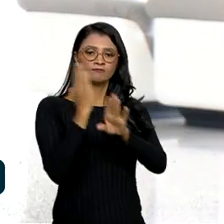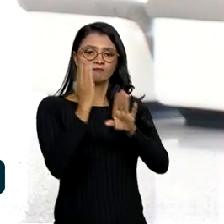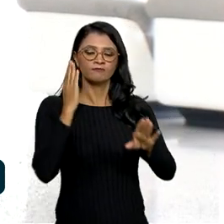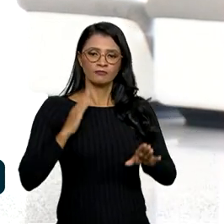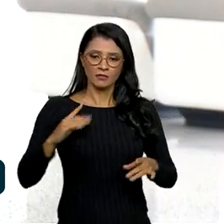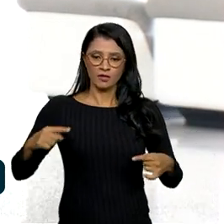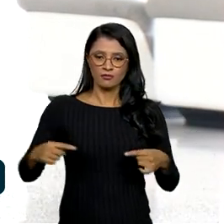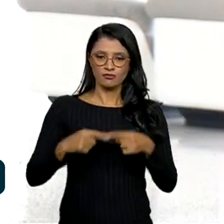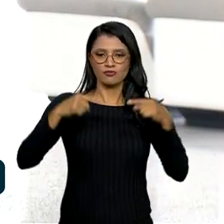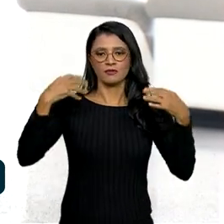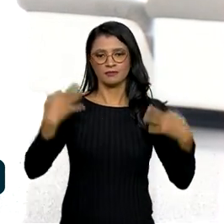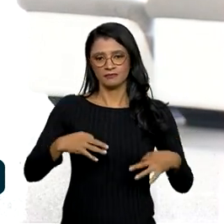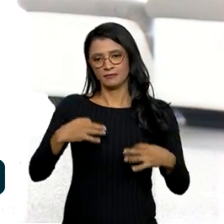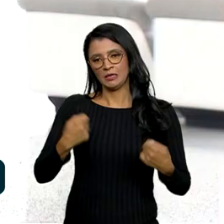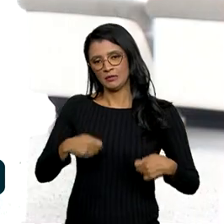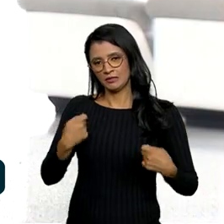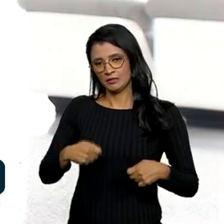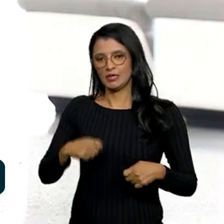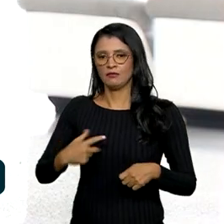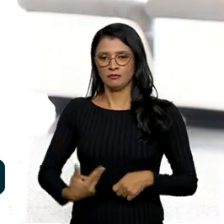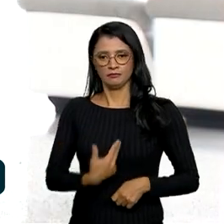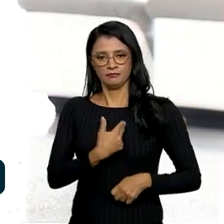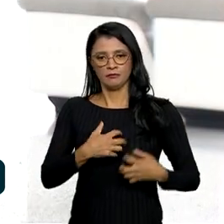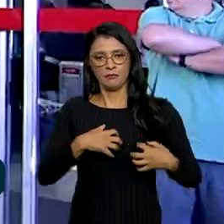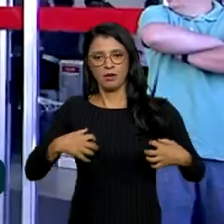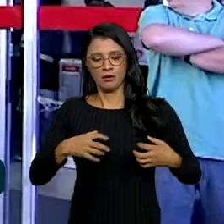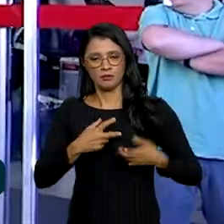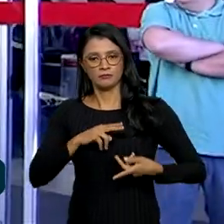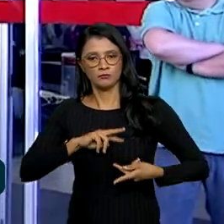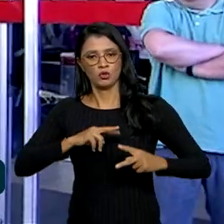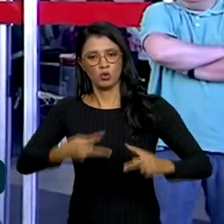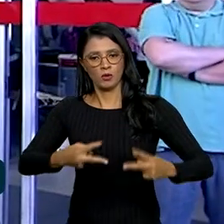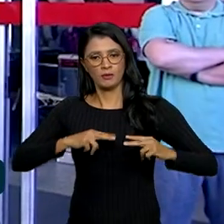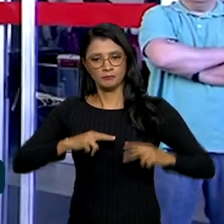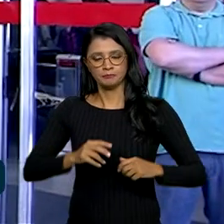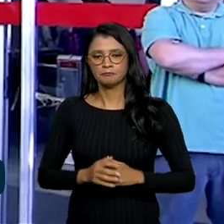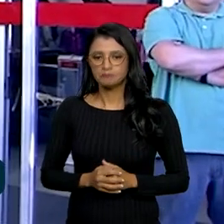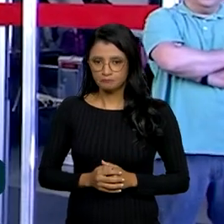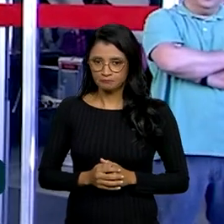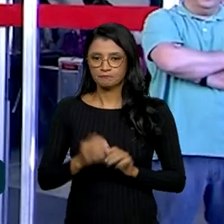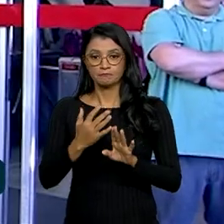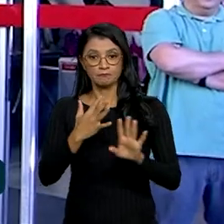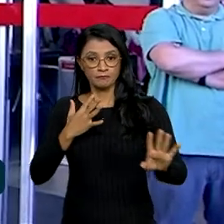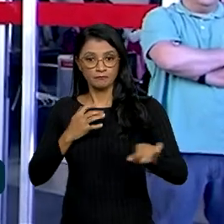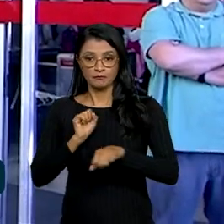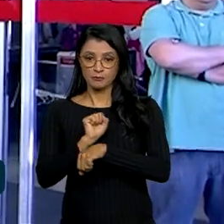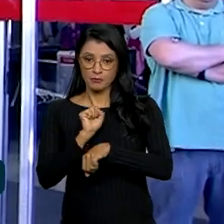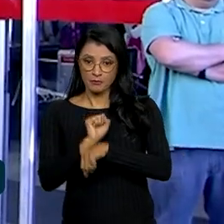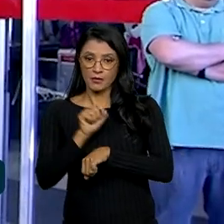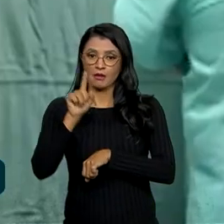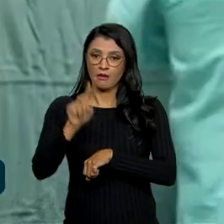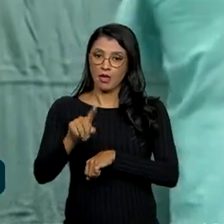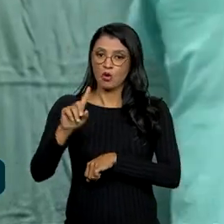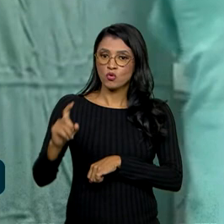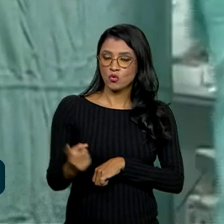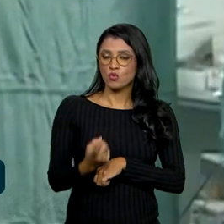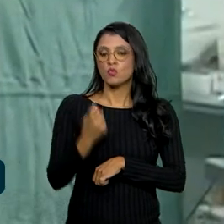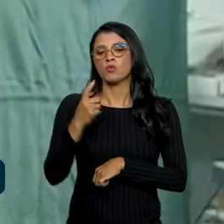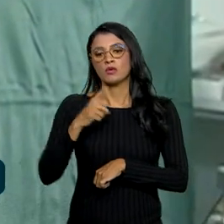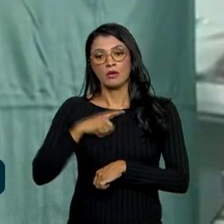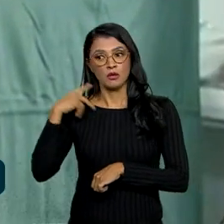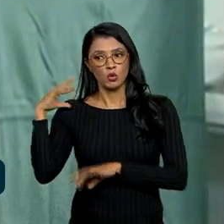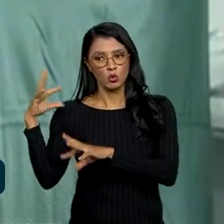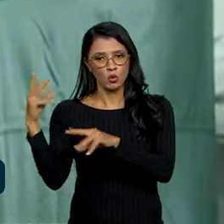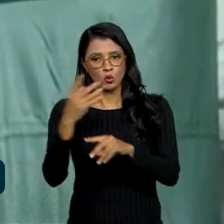compatibilidade necessária para o procedimento. A lista de espera para transplantes é única e vale para